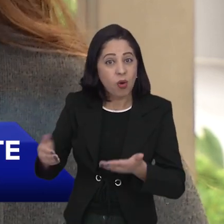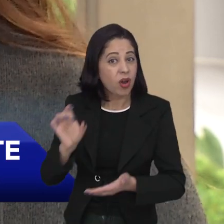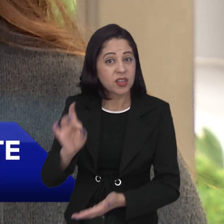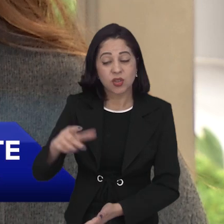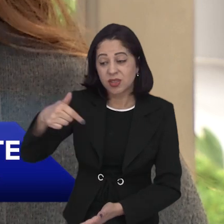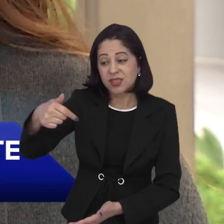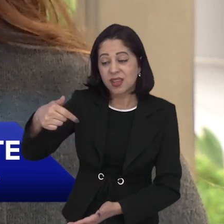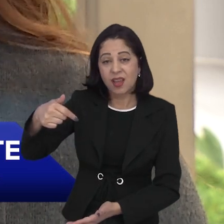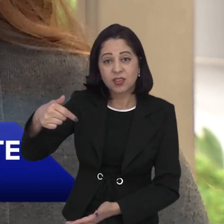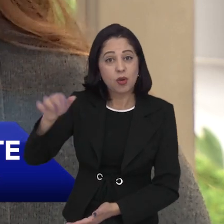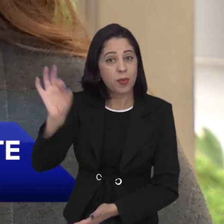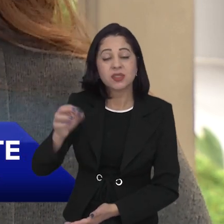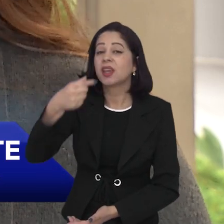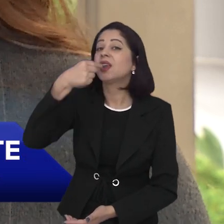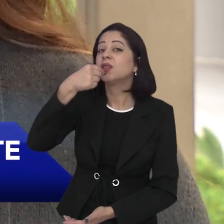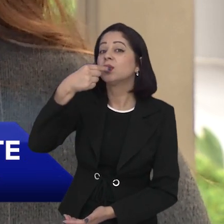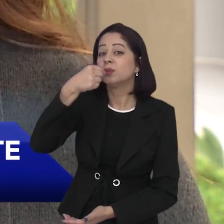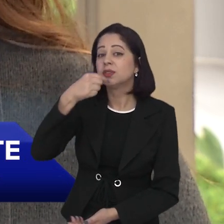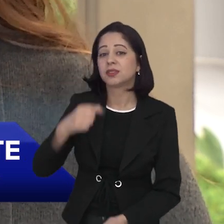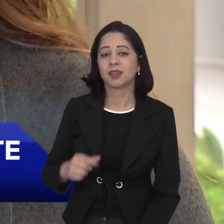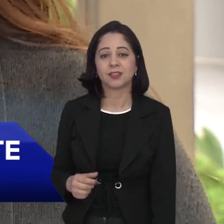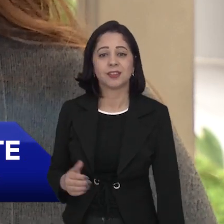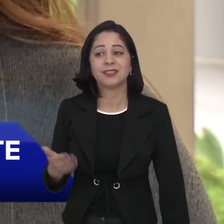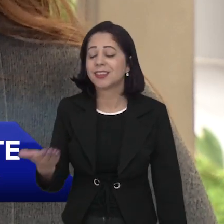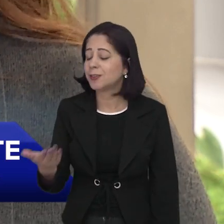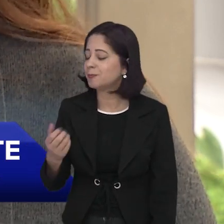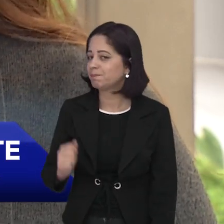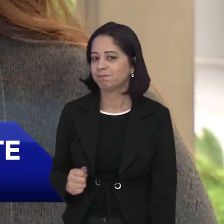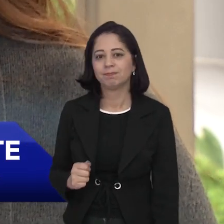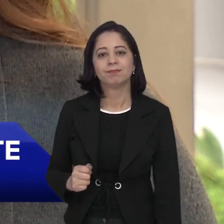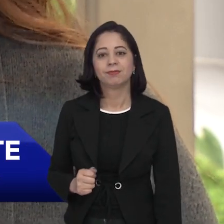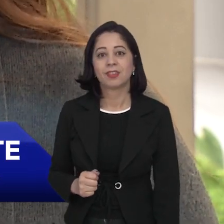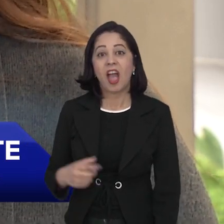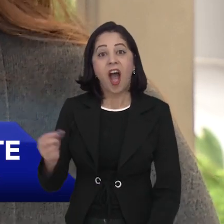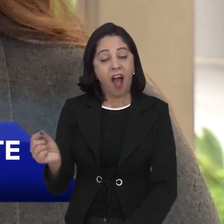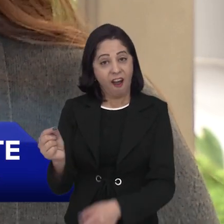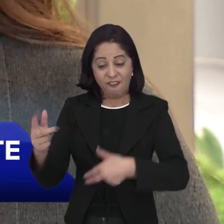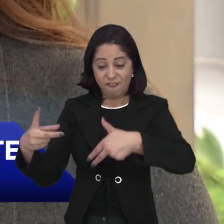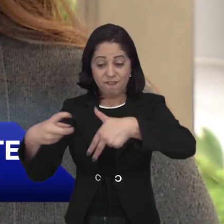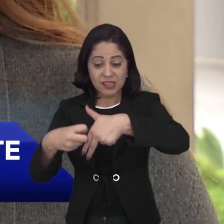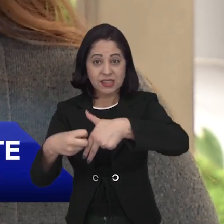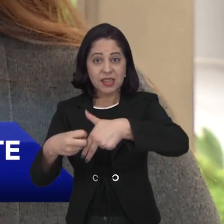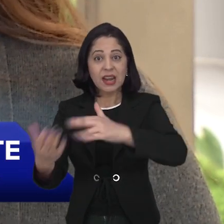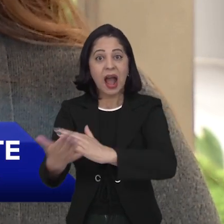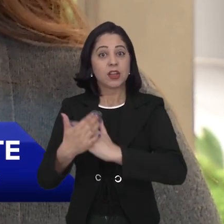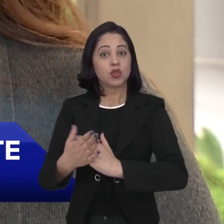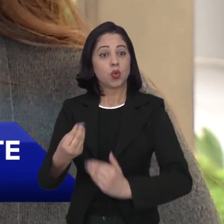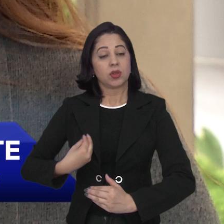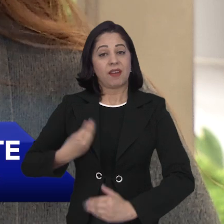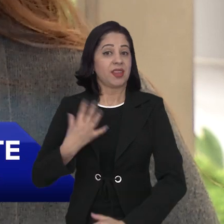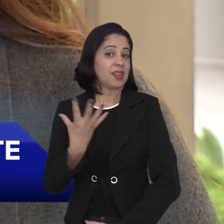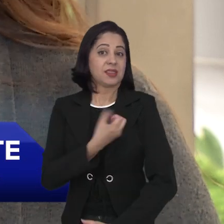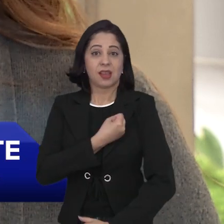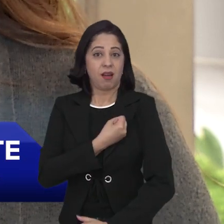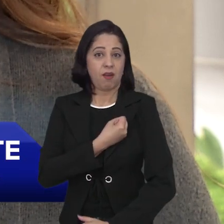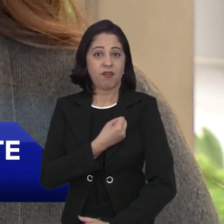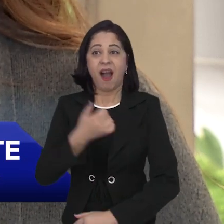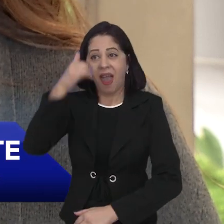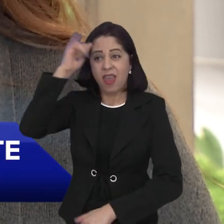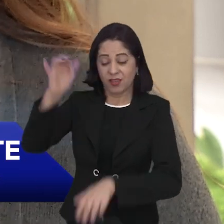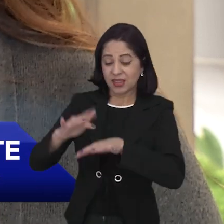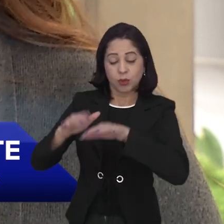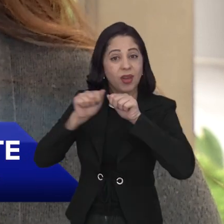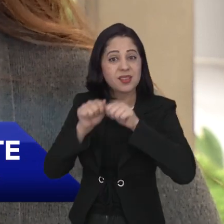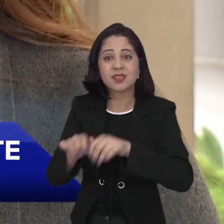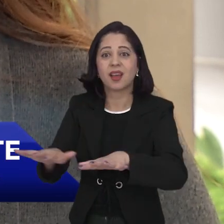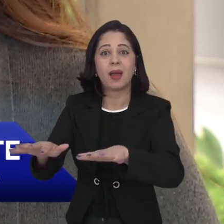,34%. Então, está muito baixa a cobertura vacinal. E, gente, salva a vida, Evita, previne com que a doença volte para a